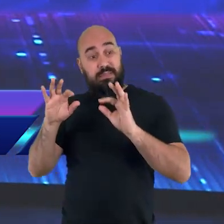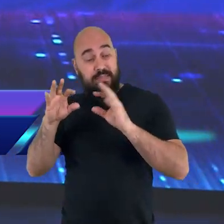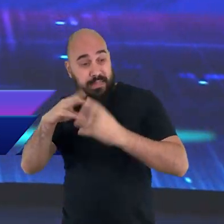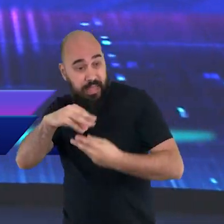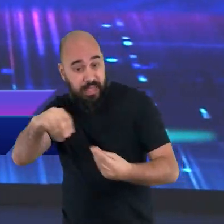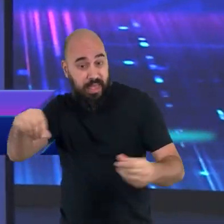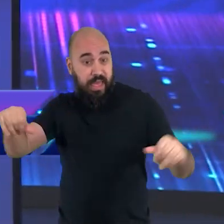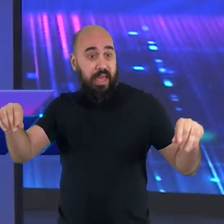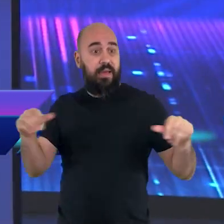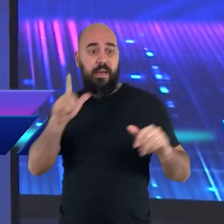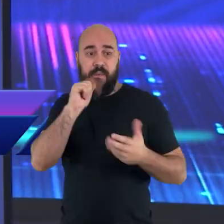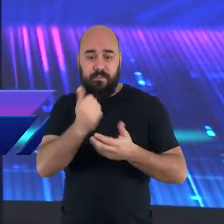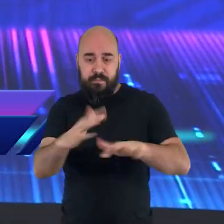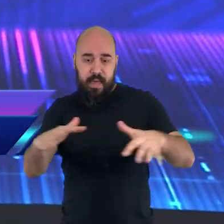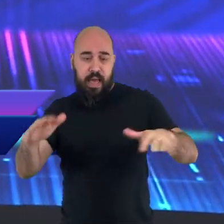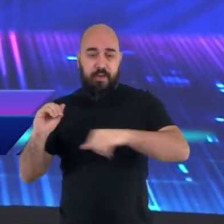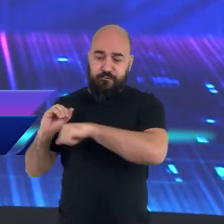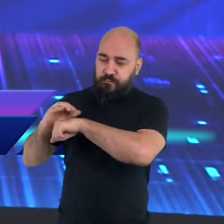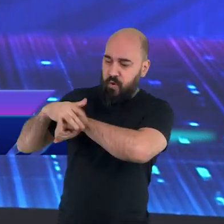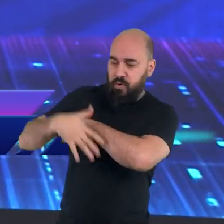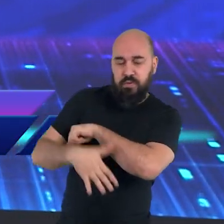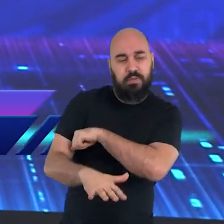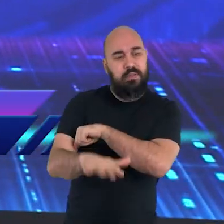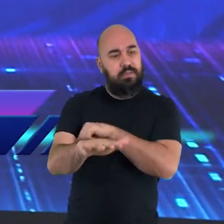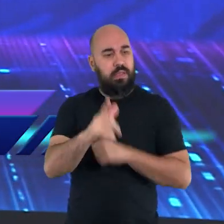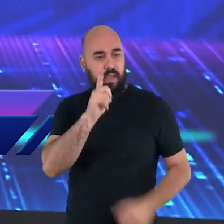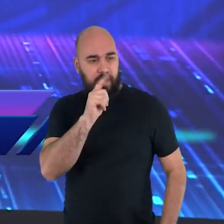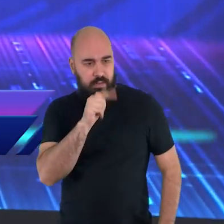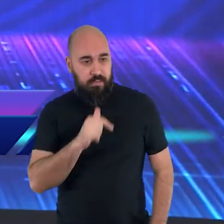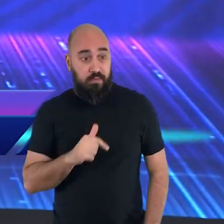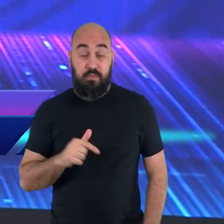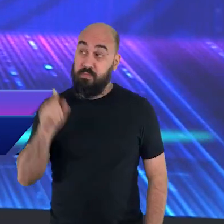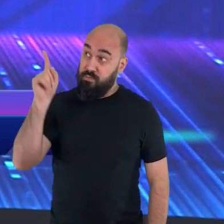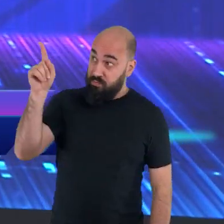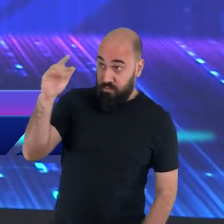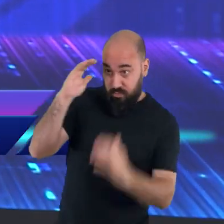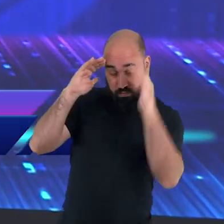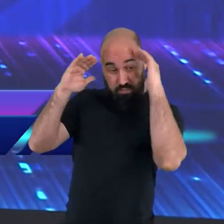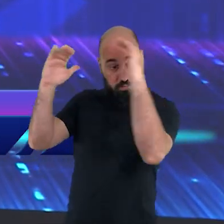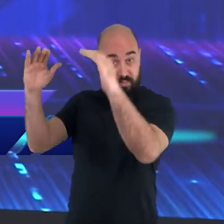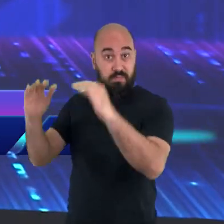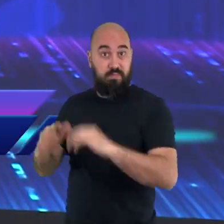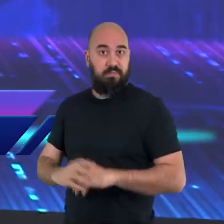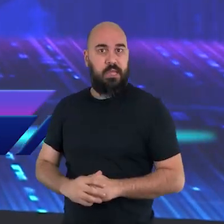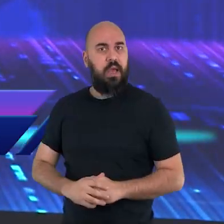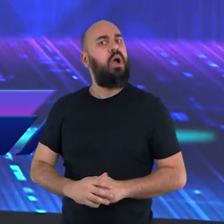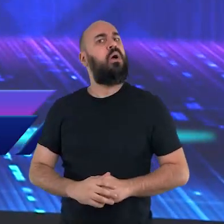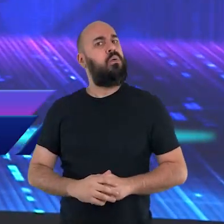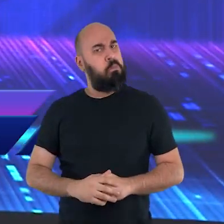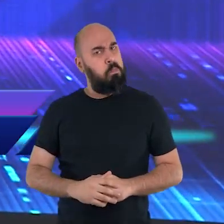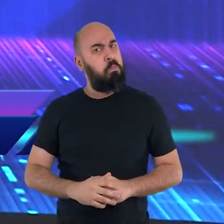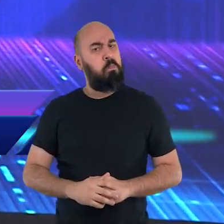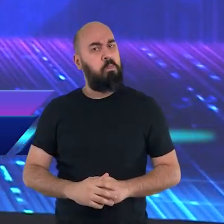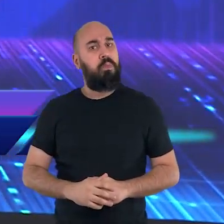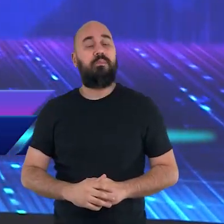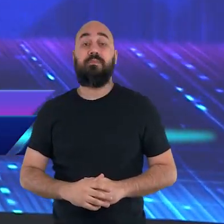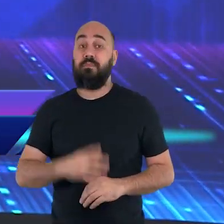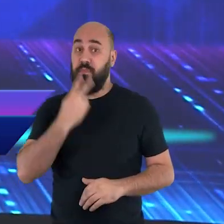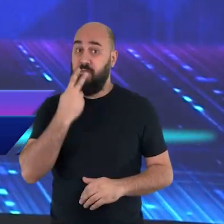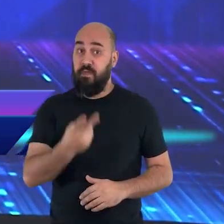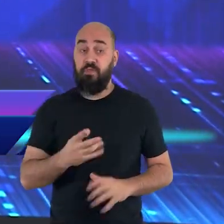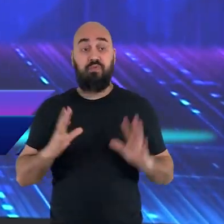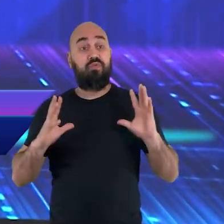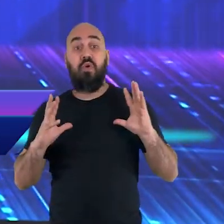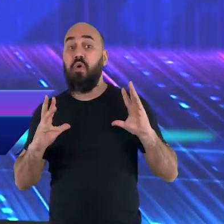O anjo está nos dizendo aqui que todos nós passaremos por um julgamento. Todos nós seremos